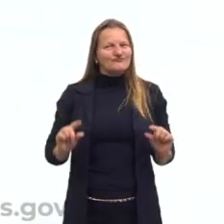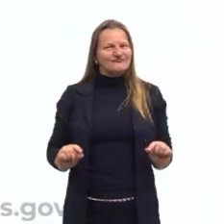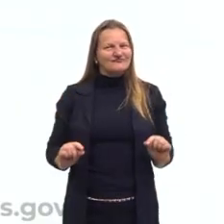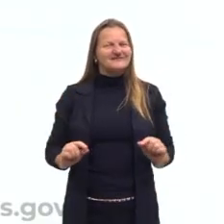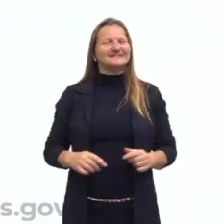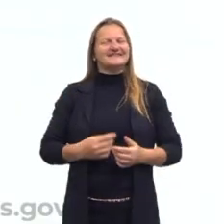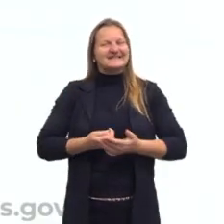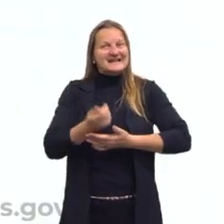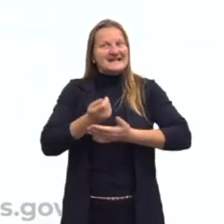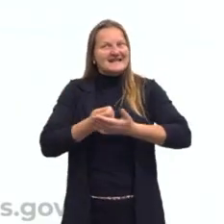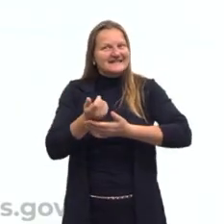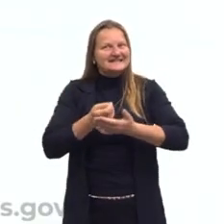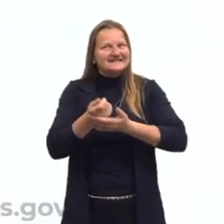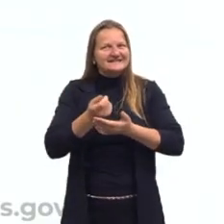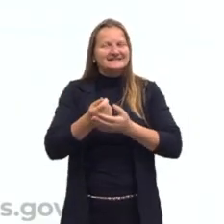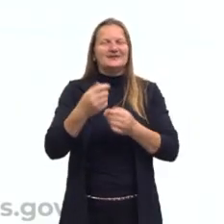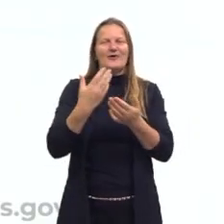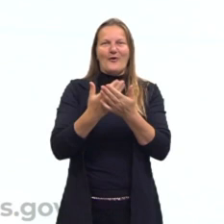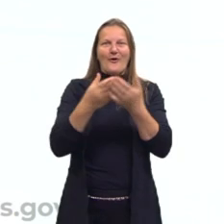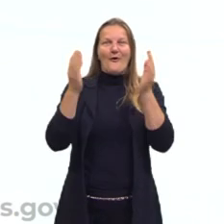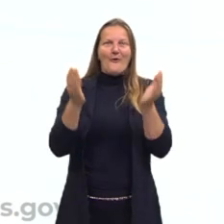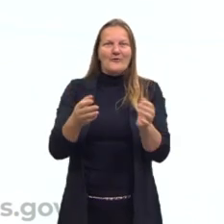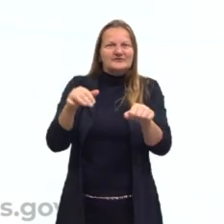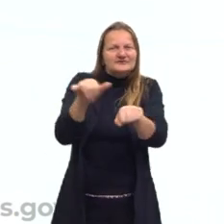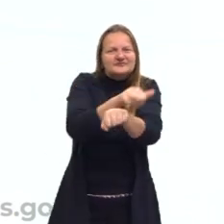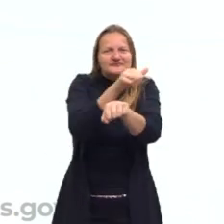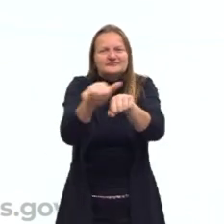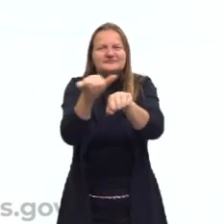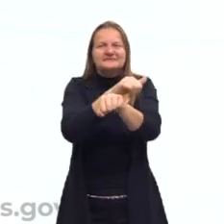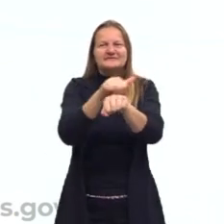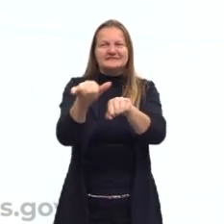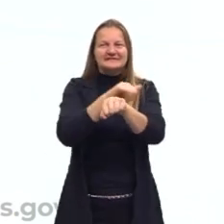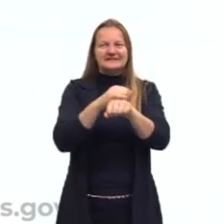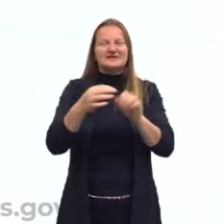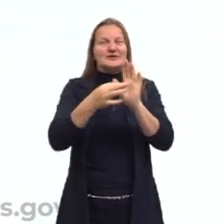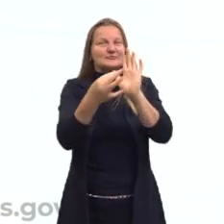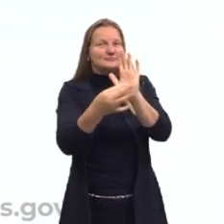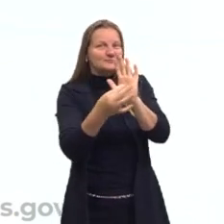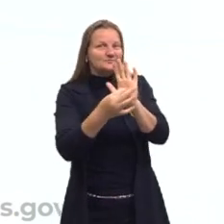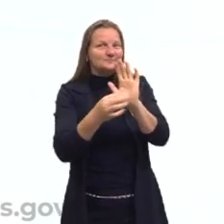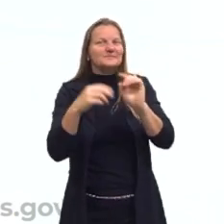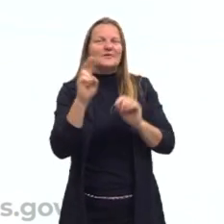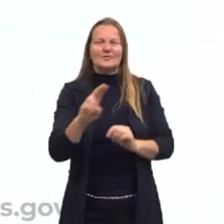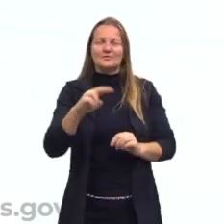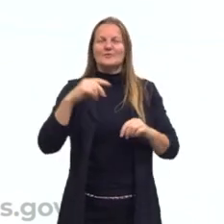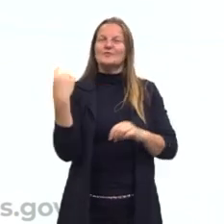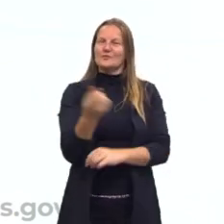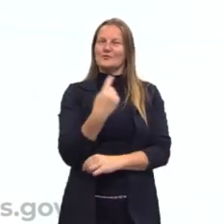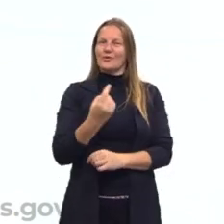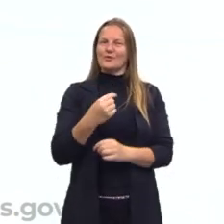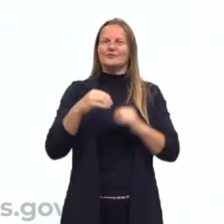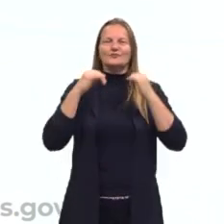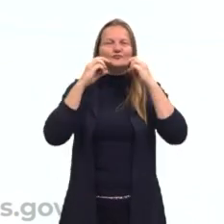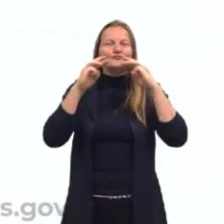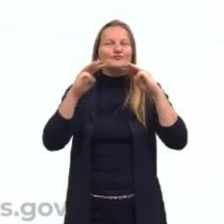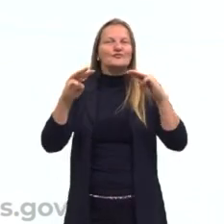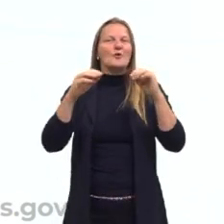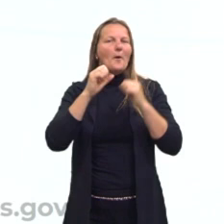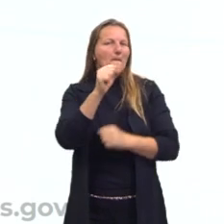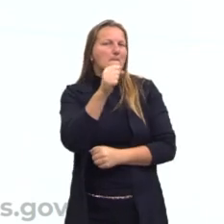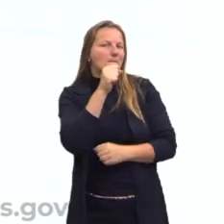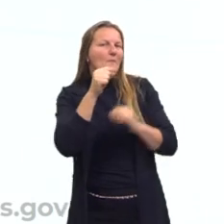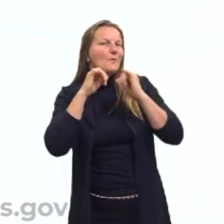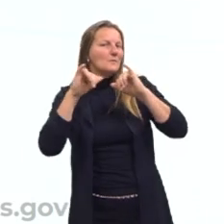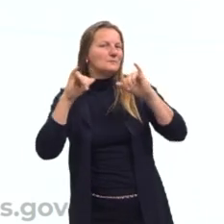vai estudar um pouquinho sobre essas estratégias argumentativas aí dos nossos meios publicitários